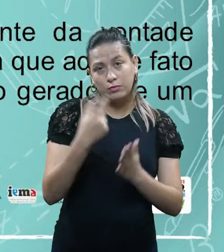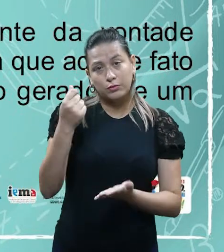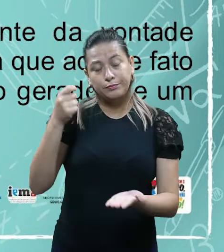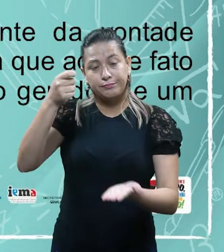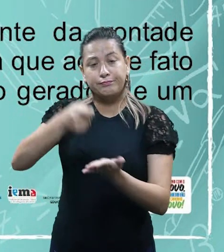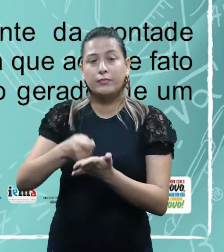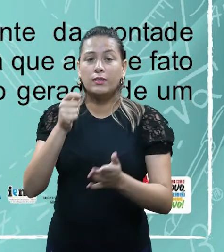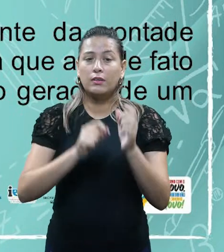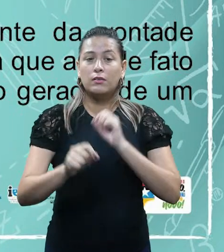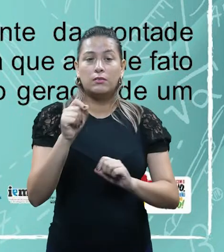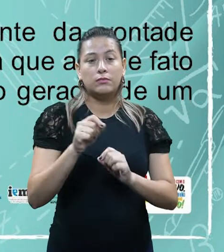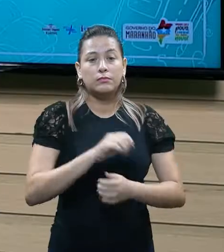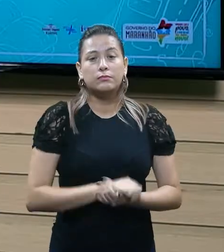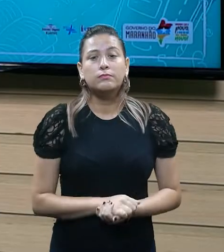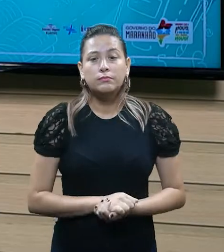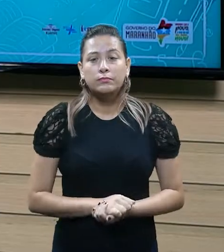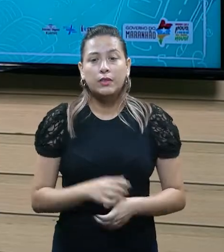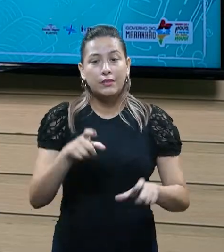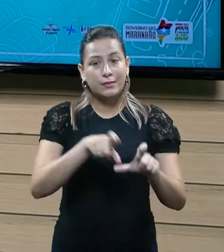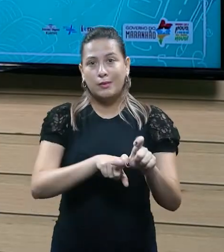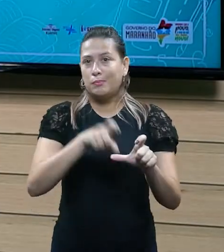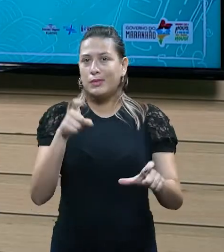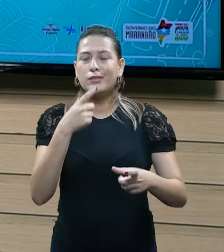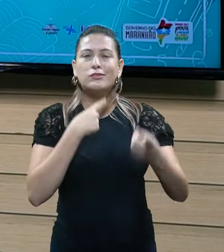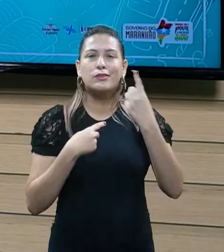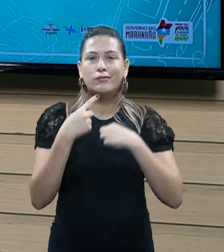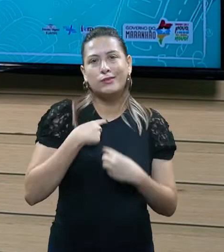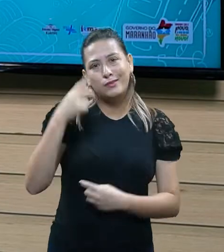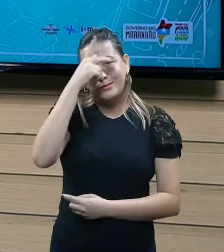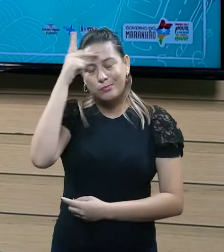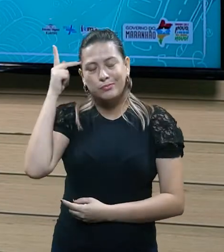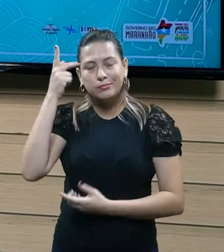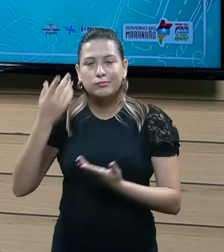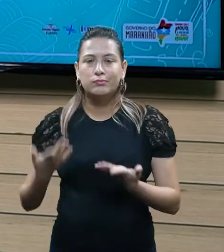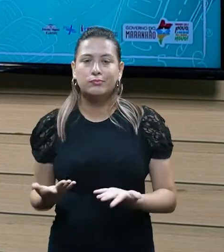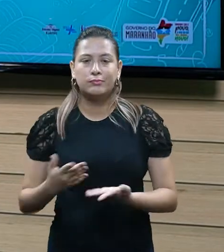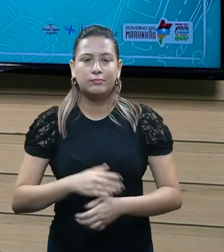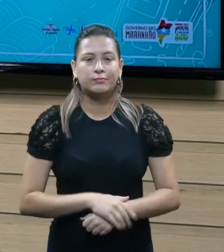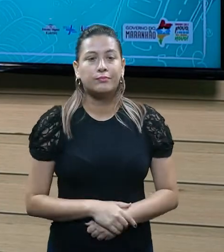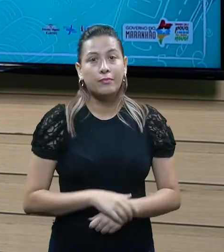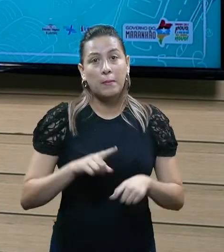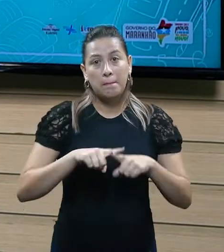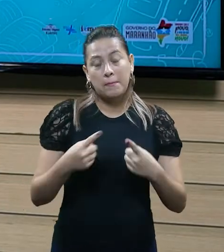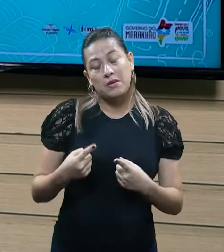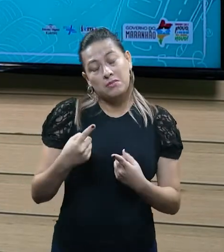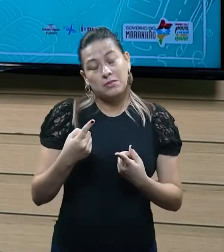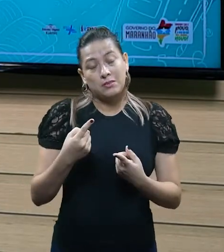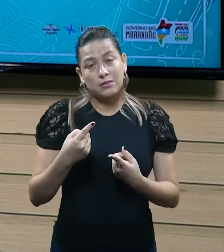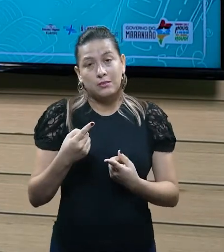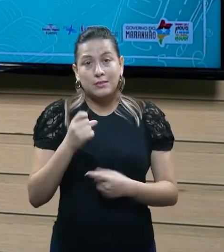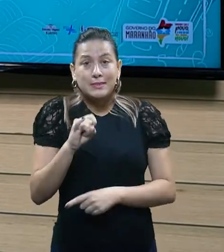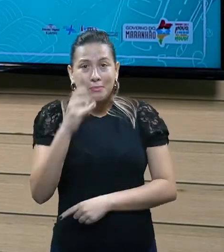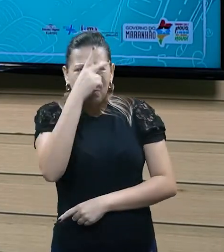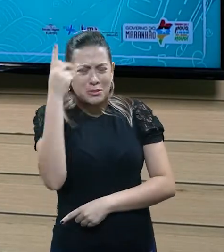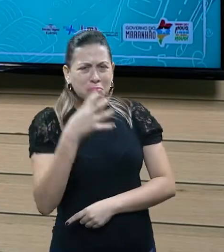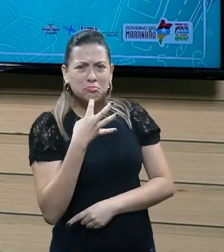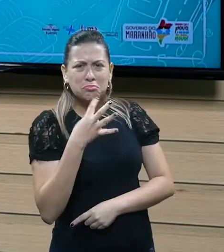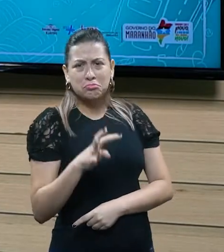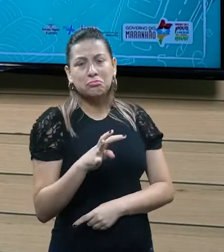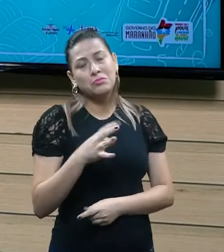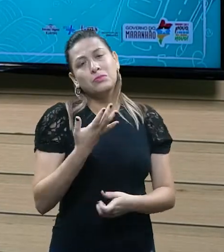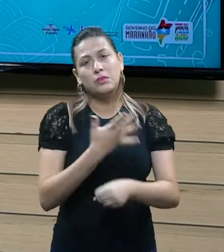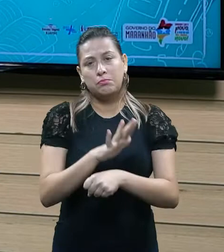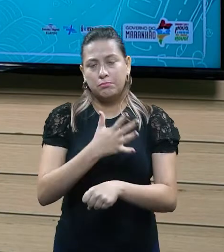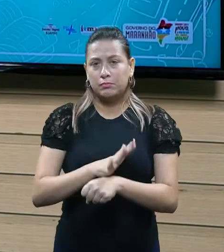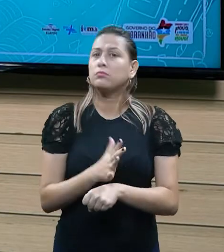vontade do contribuinte. Ainda que o contribuinte desconheça que aquele fato que ele pratica no